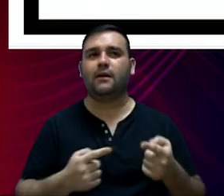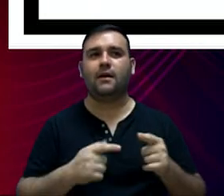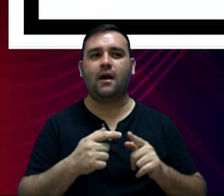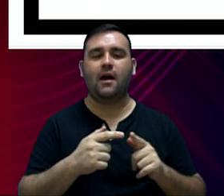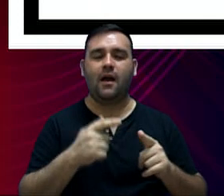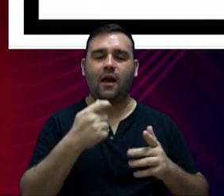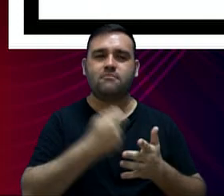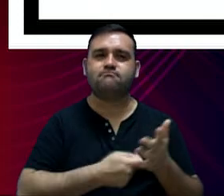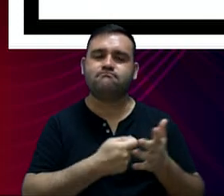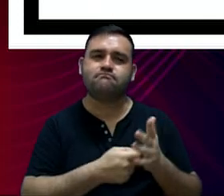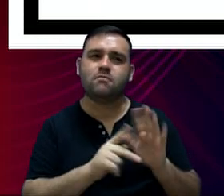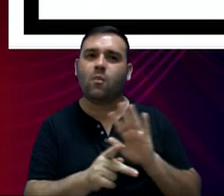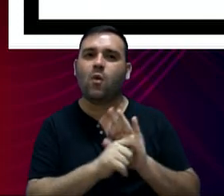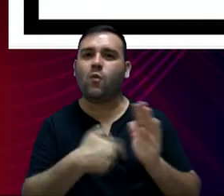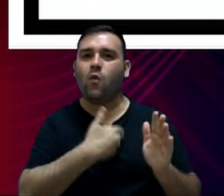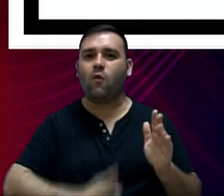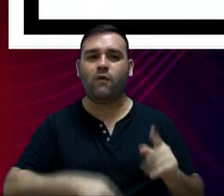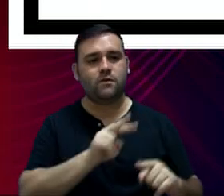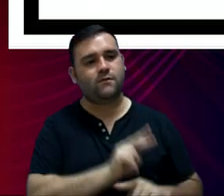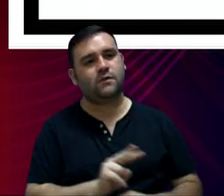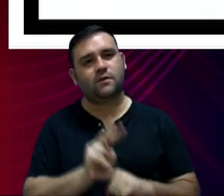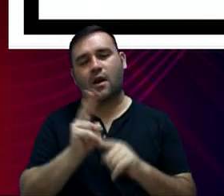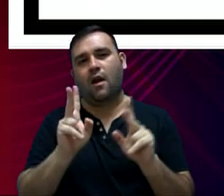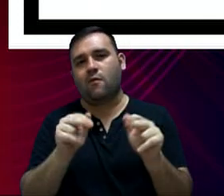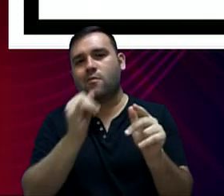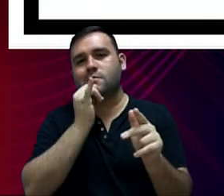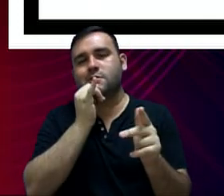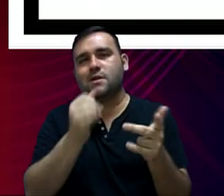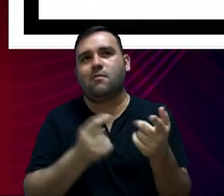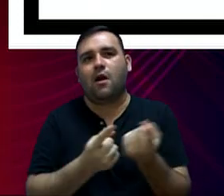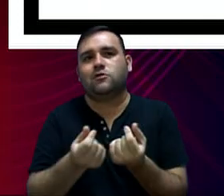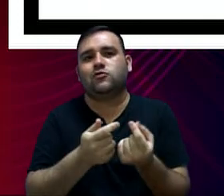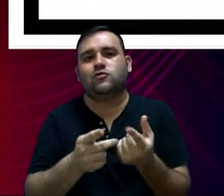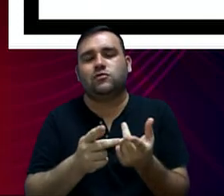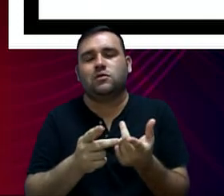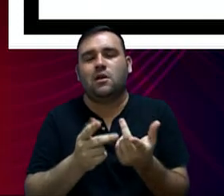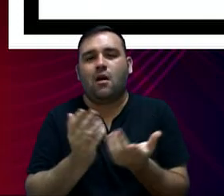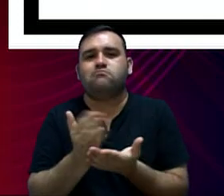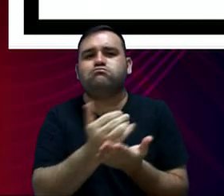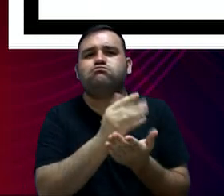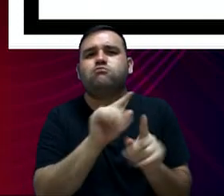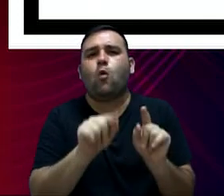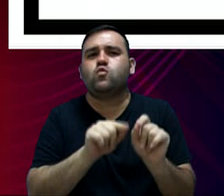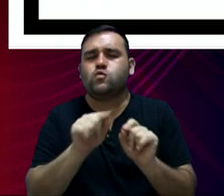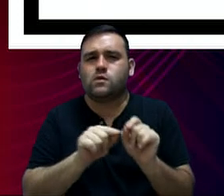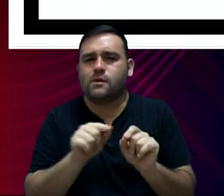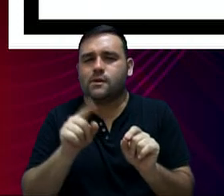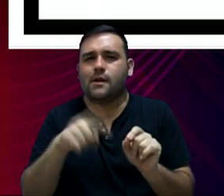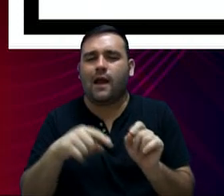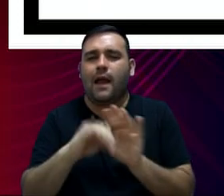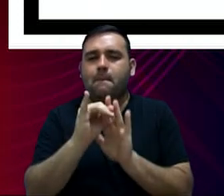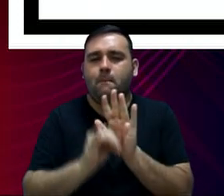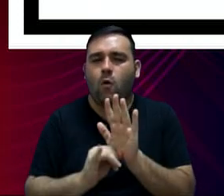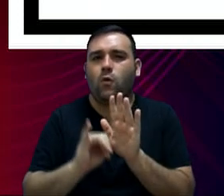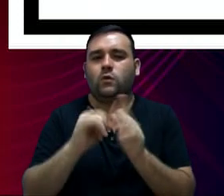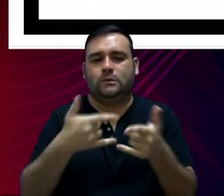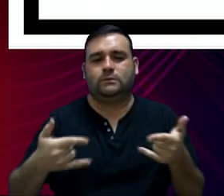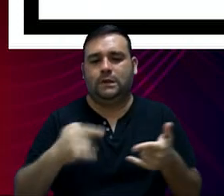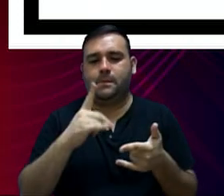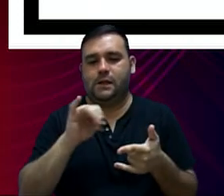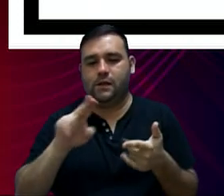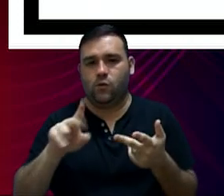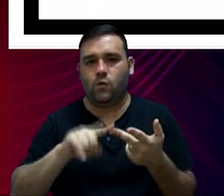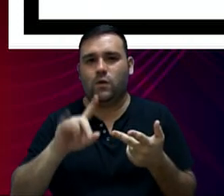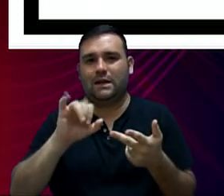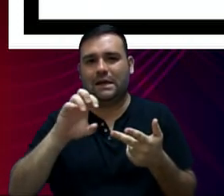atividade fiscal do próprio governo. São exemplos aí de receitas primárias aquelas tributárias, IPTU, o ISS,